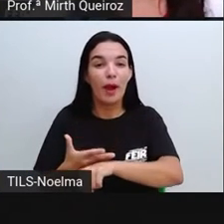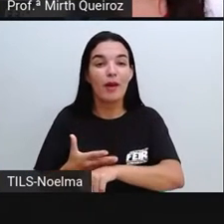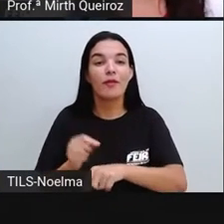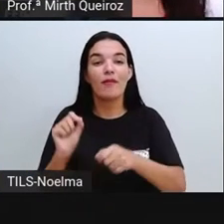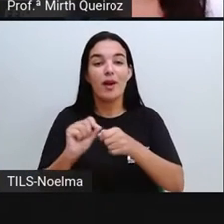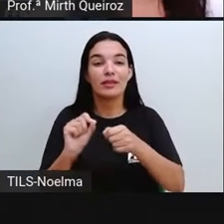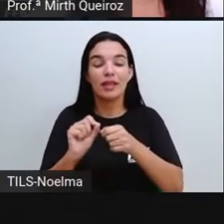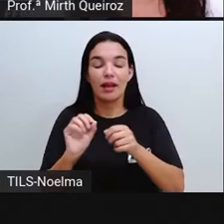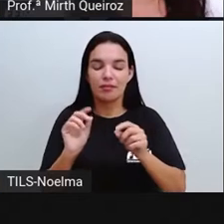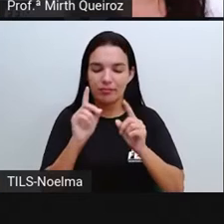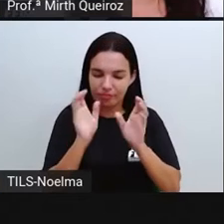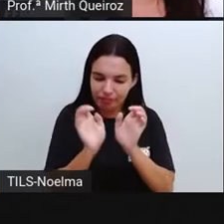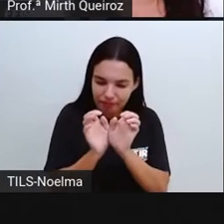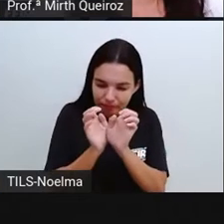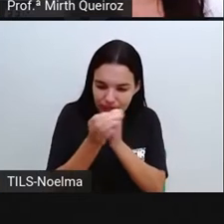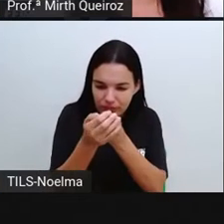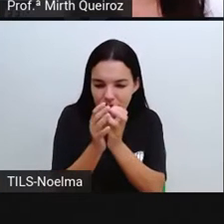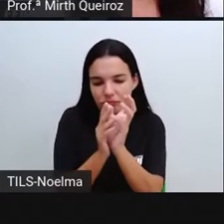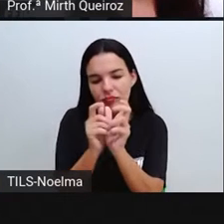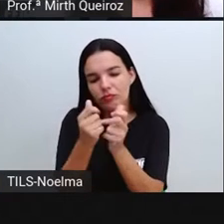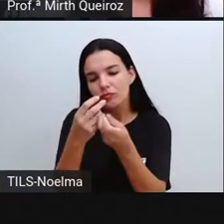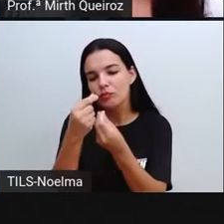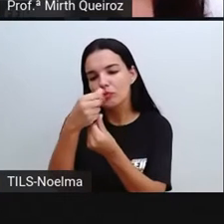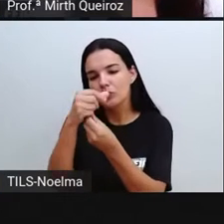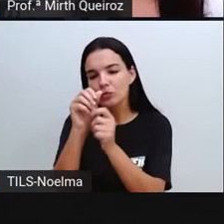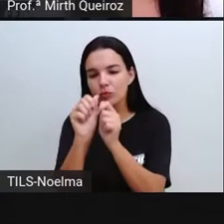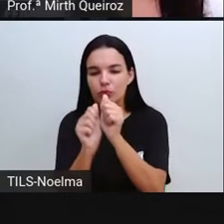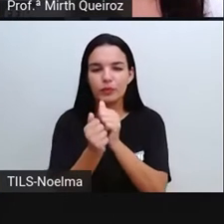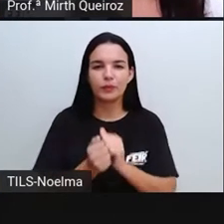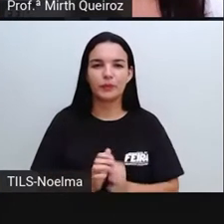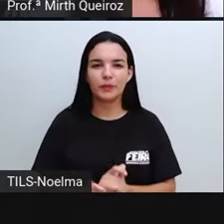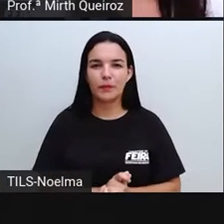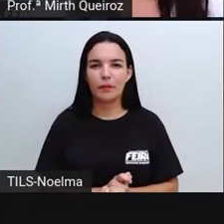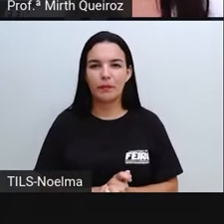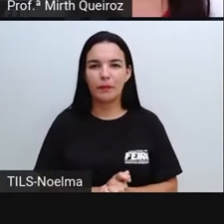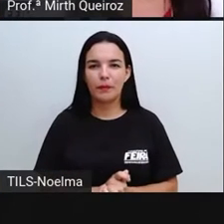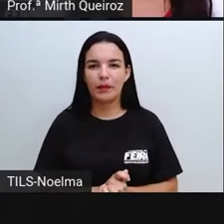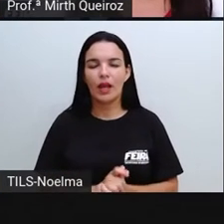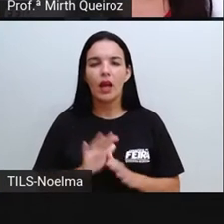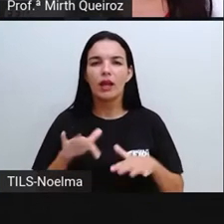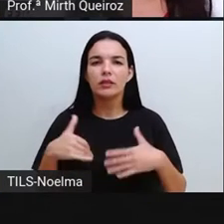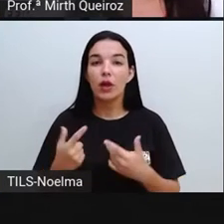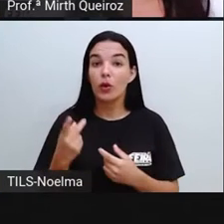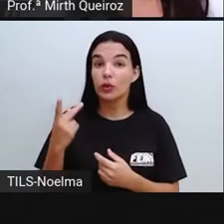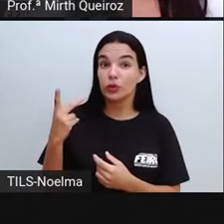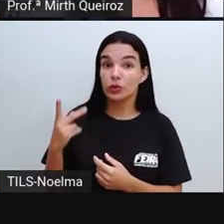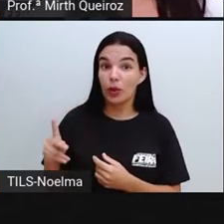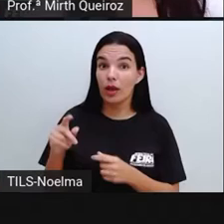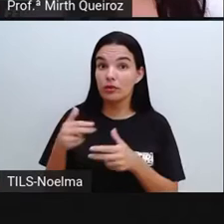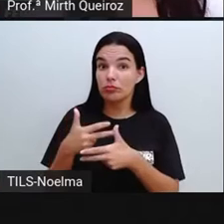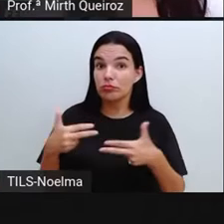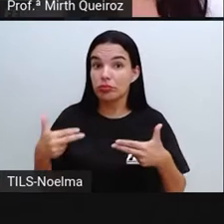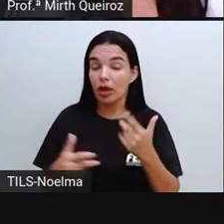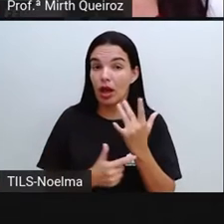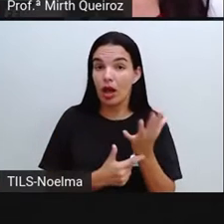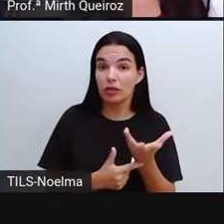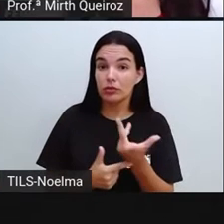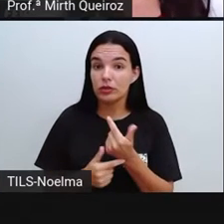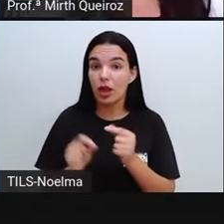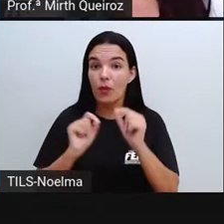dar vida através do barro. Sua produção artística passou a ser